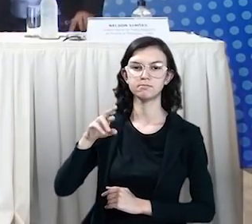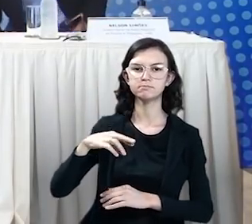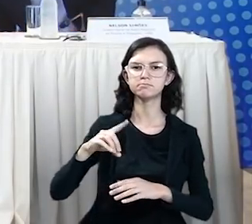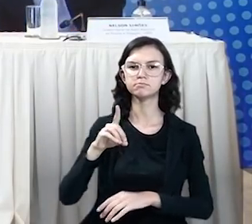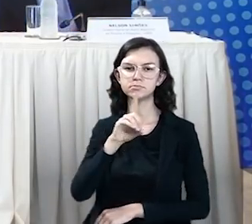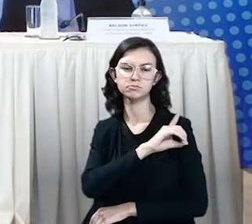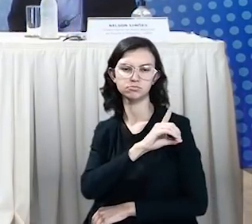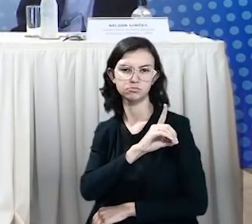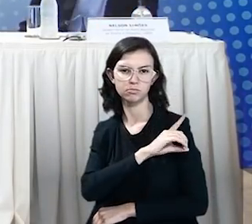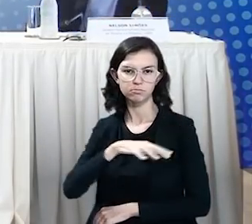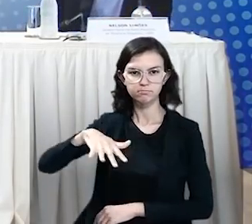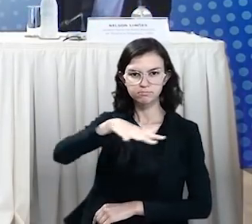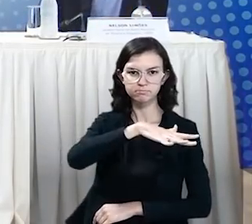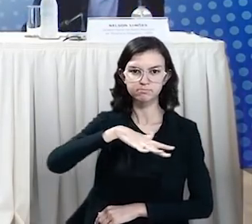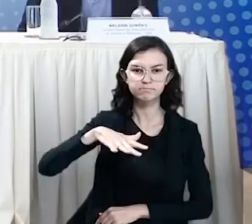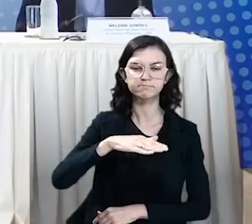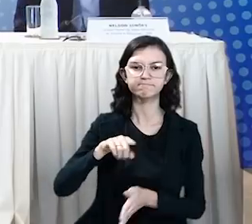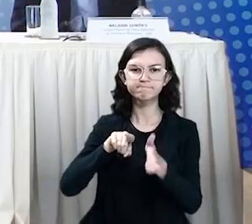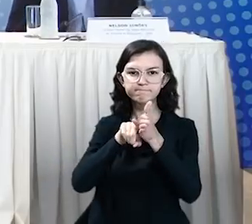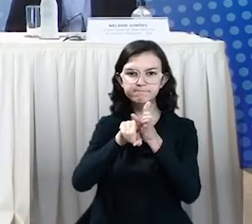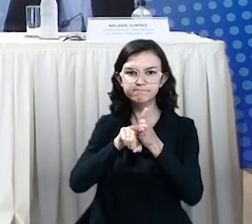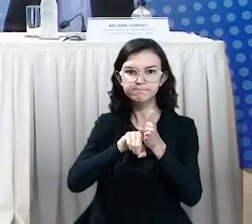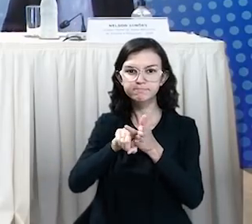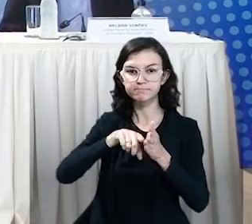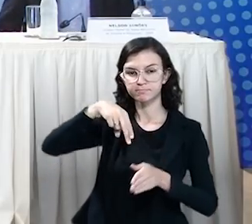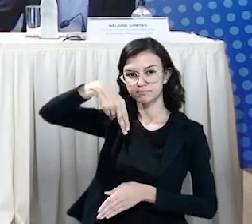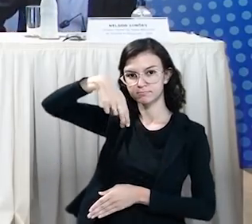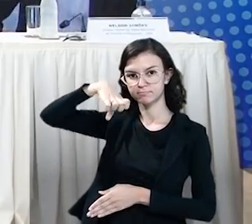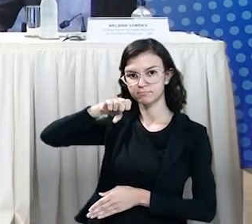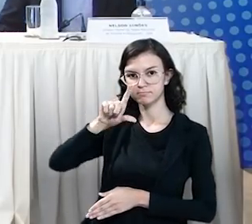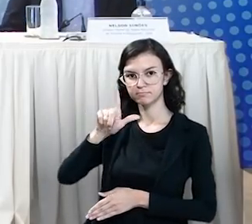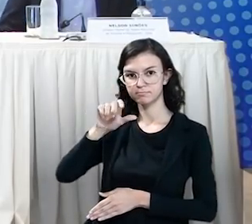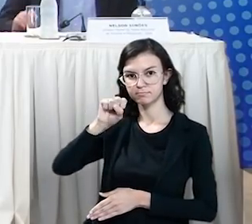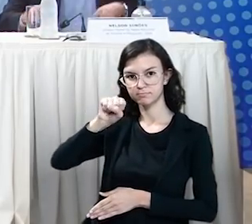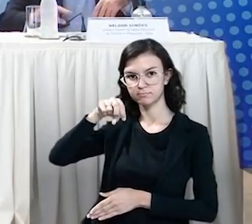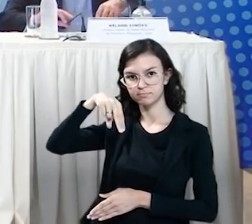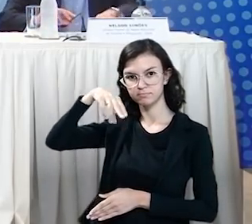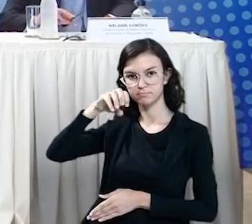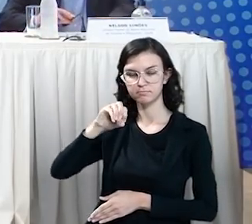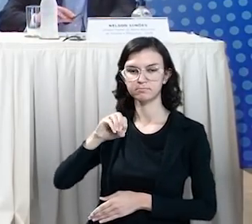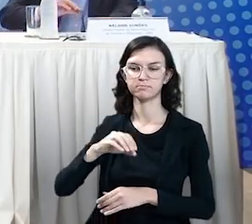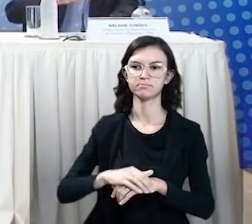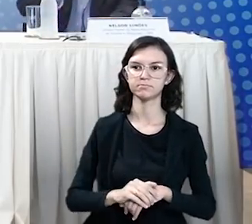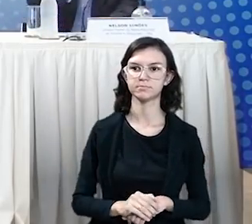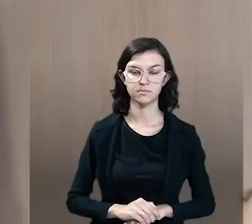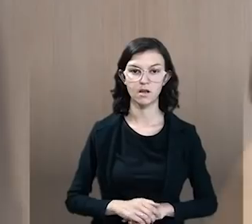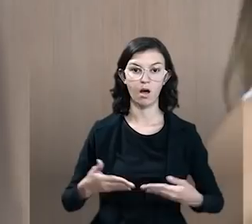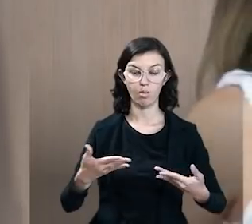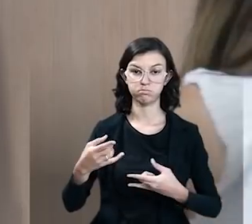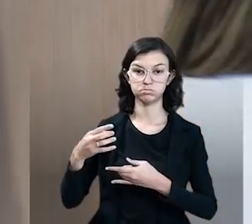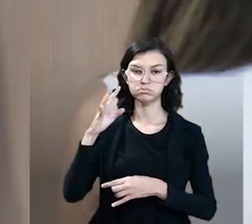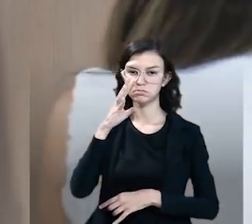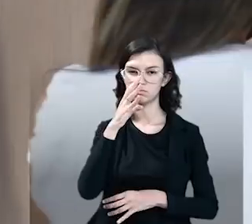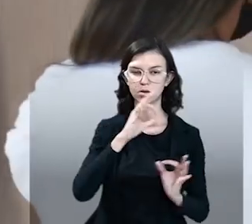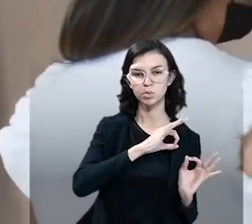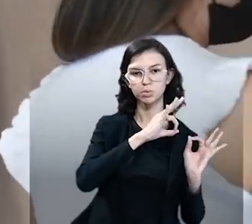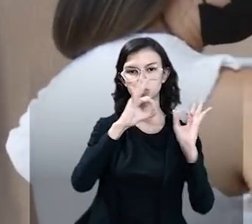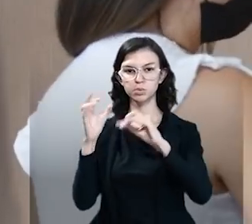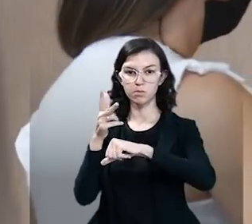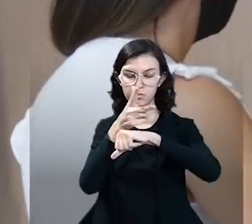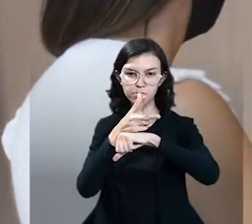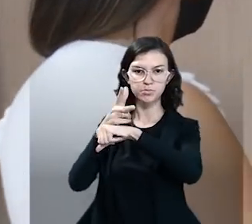Boas, e do diretor-geral da Rede Nacional de Ensino e Pesquisa, RNP, Nelson Simões. Assistiremos